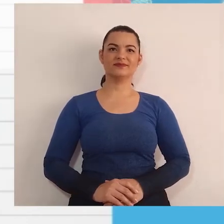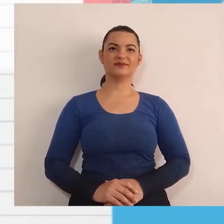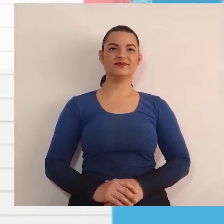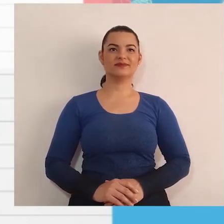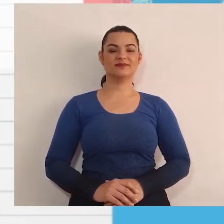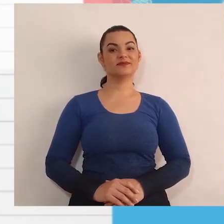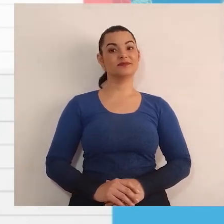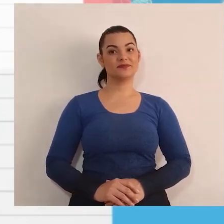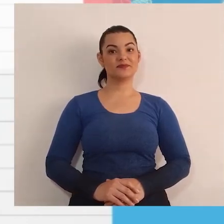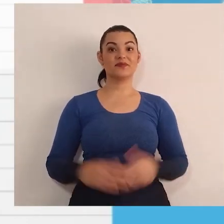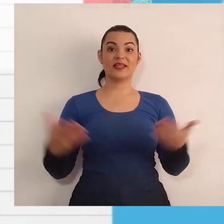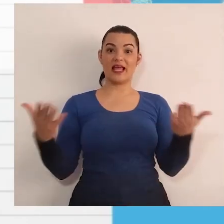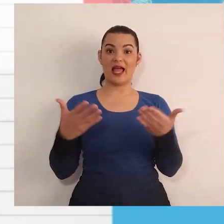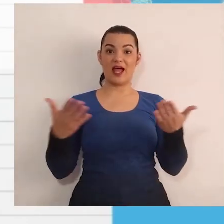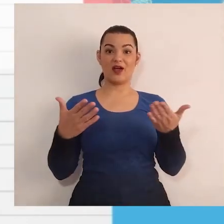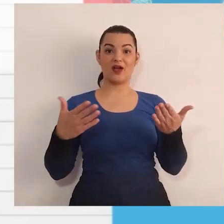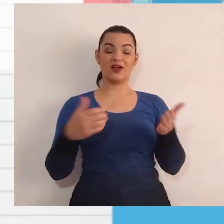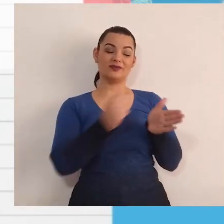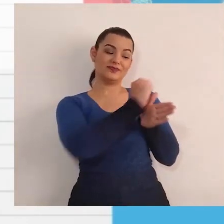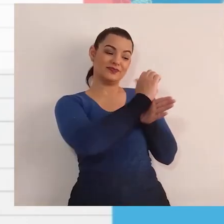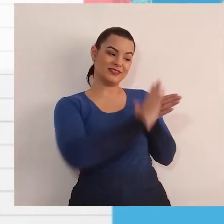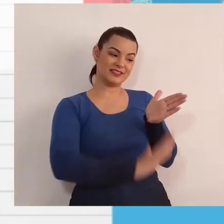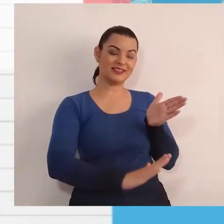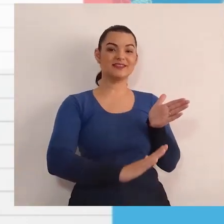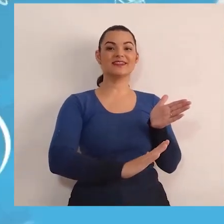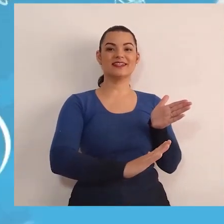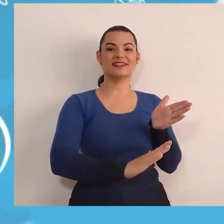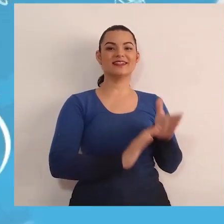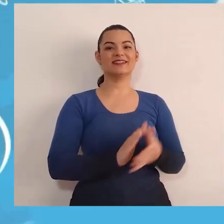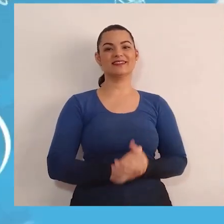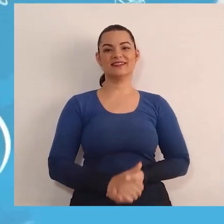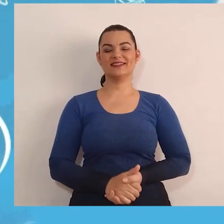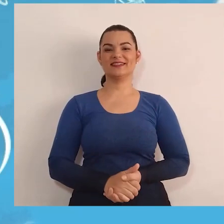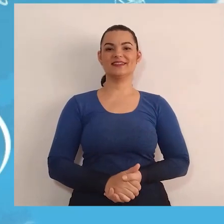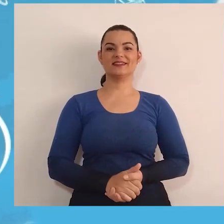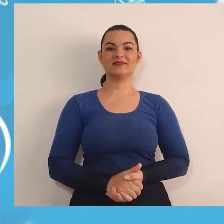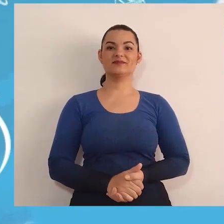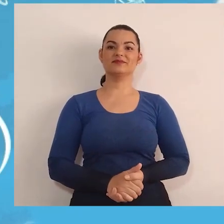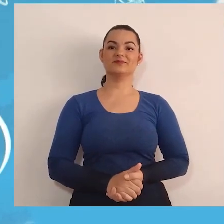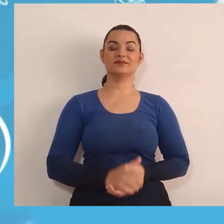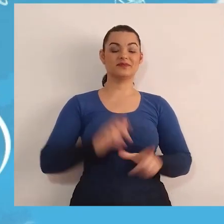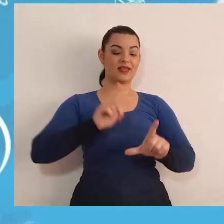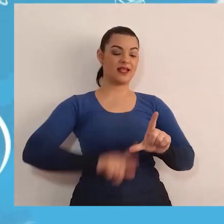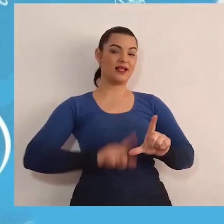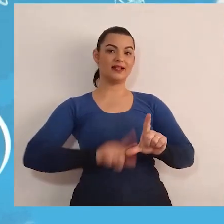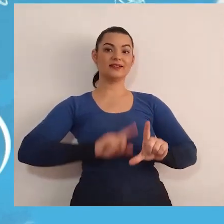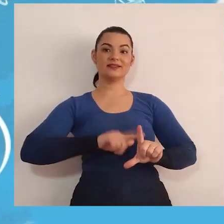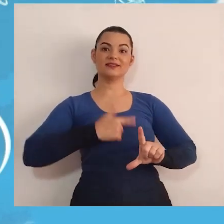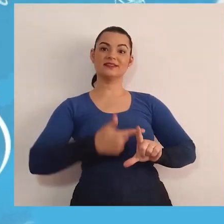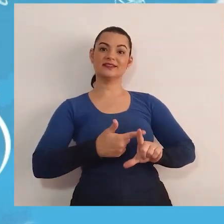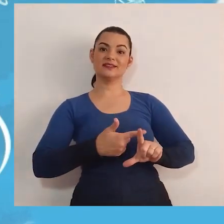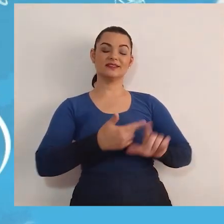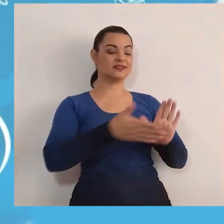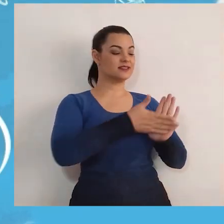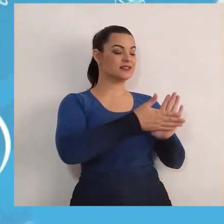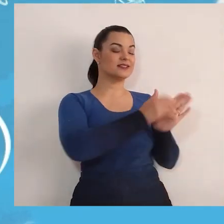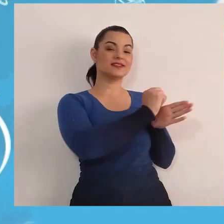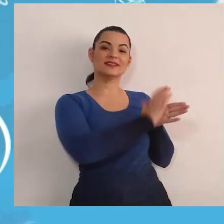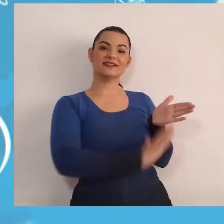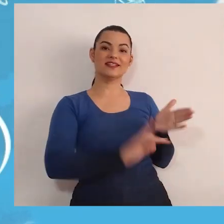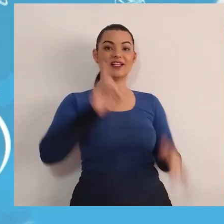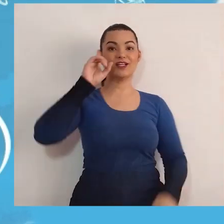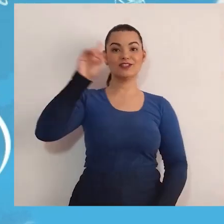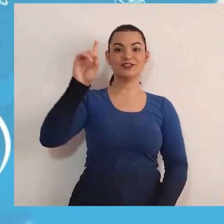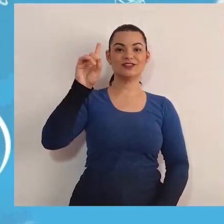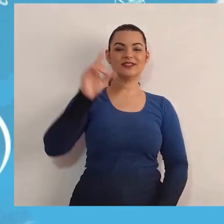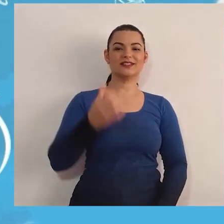Fique agora com a nossa proposta do dia. Além das letras, proposta do dia. Data 6 de 12,